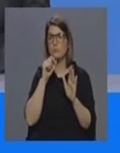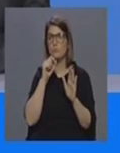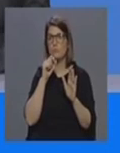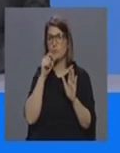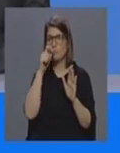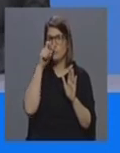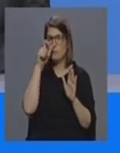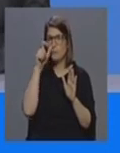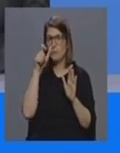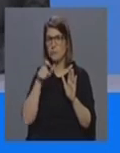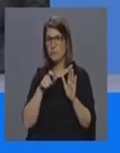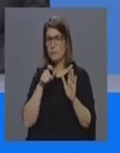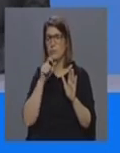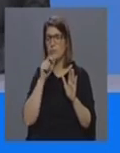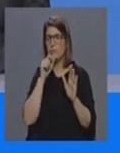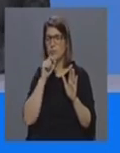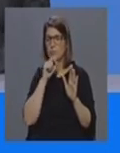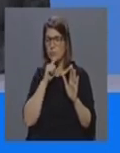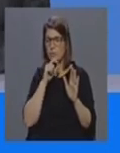não é?